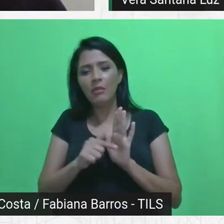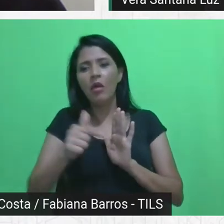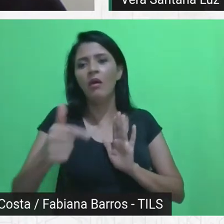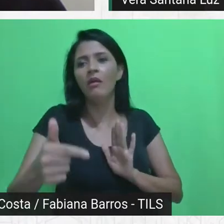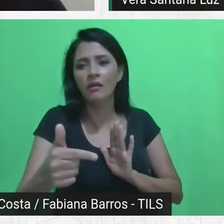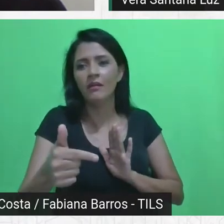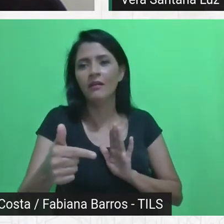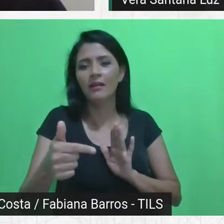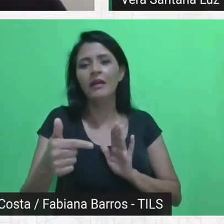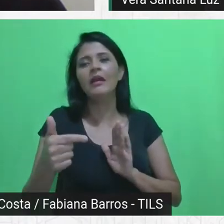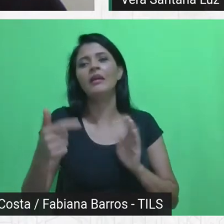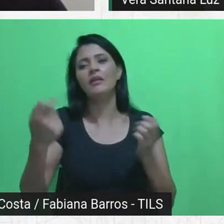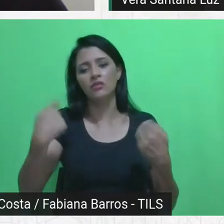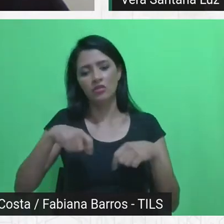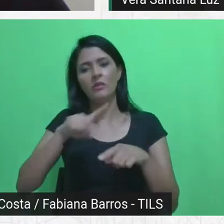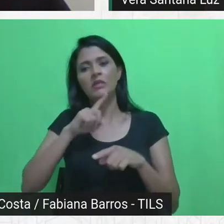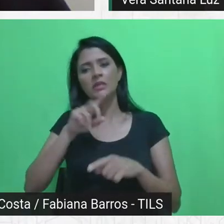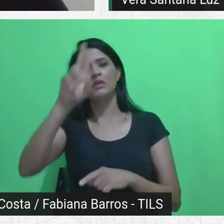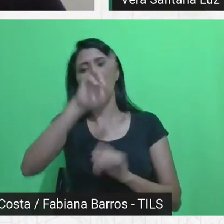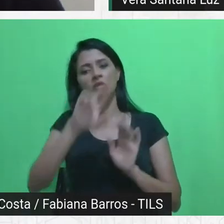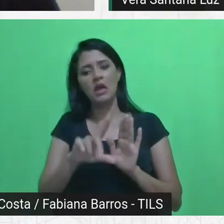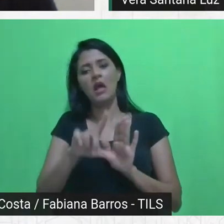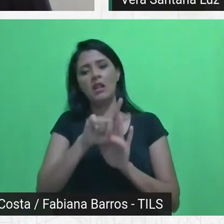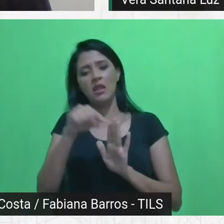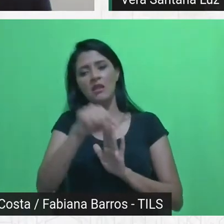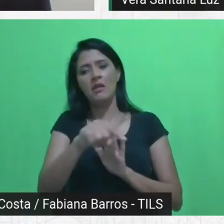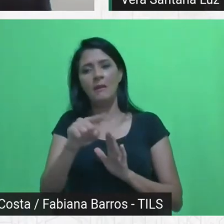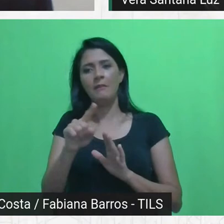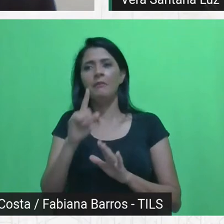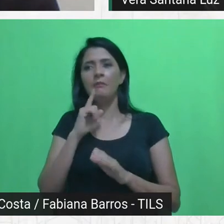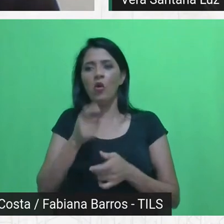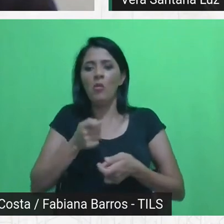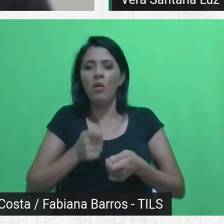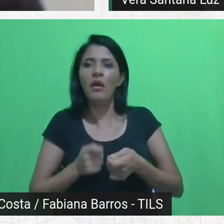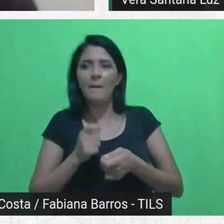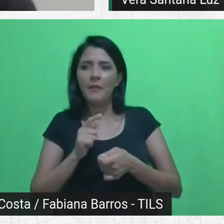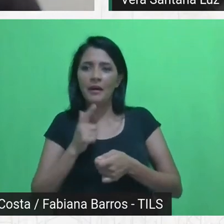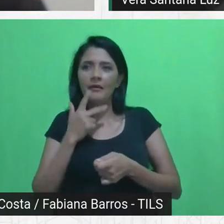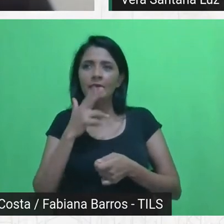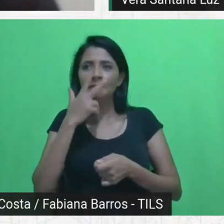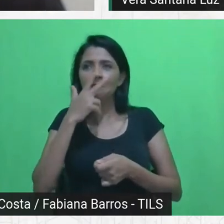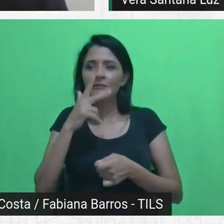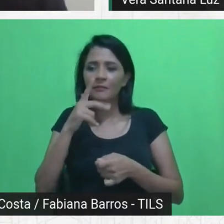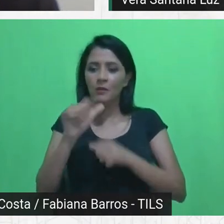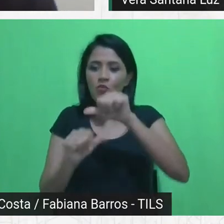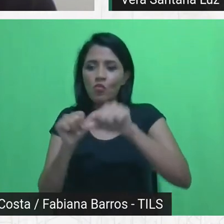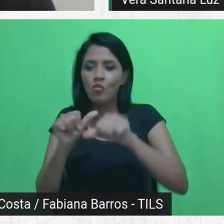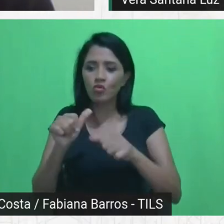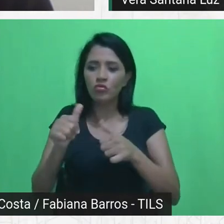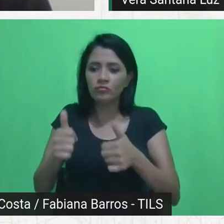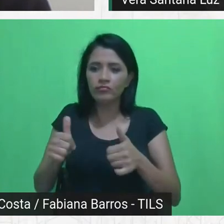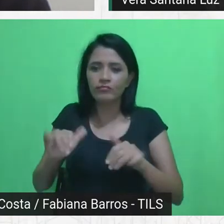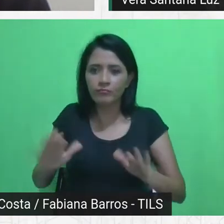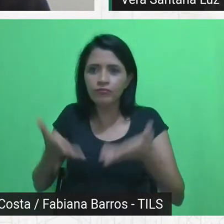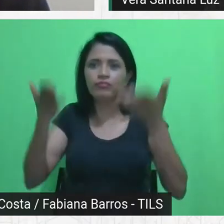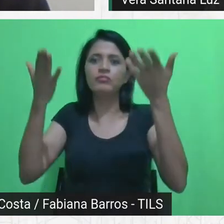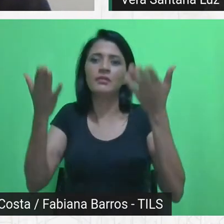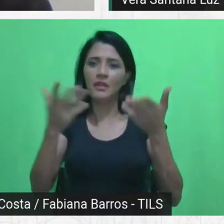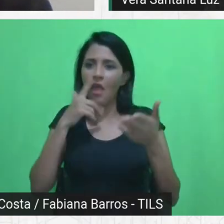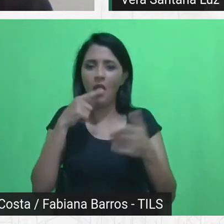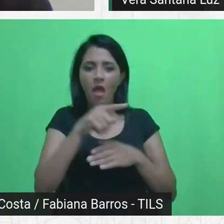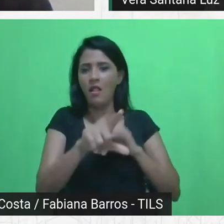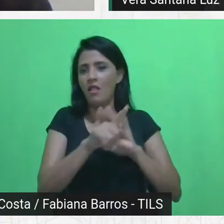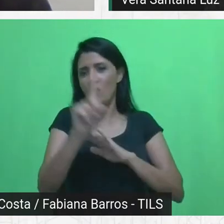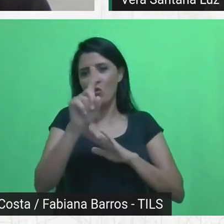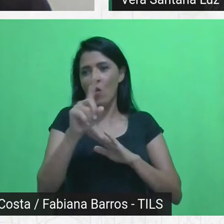usá-las como alavancas para mover o mundo, porque elas não são alavancas, elas estão paradinhas e o mundo está lá parece que tem contradição. E no fundo,